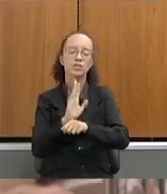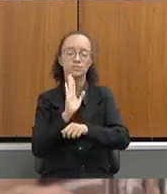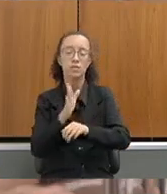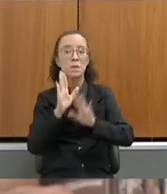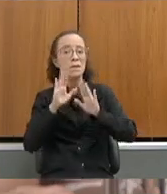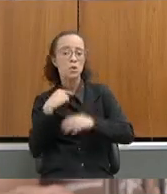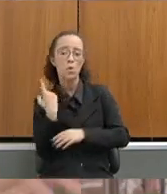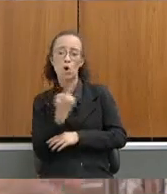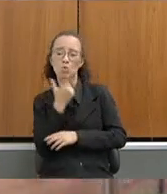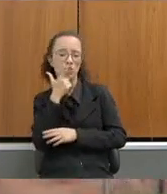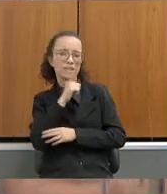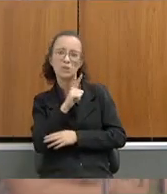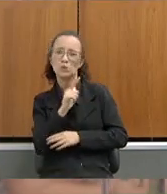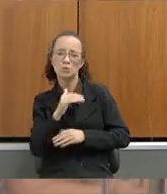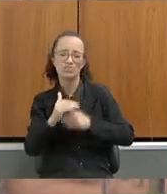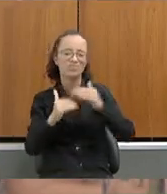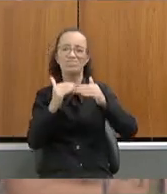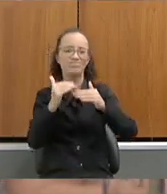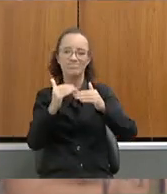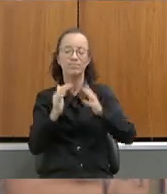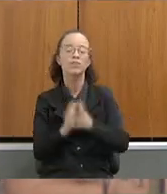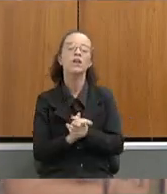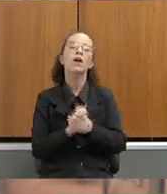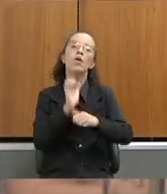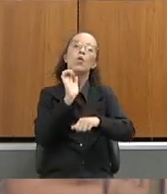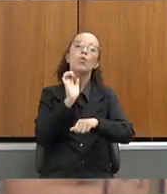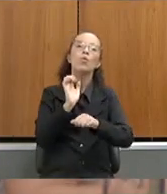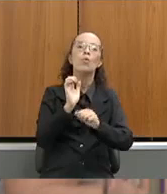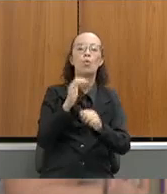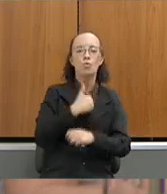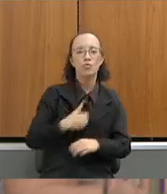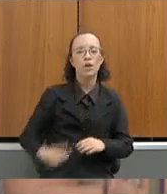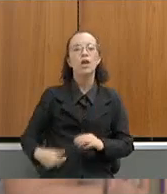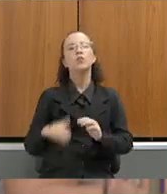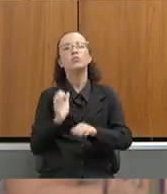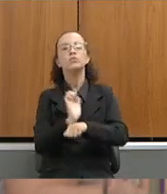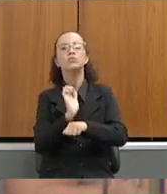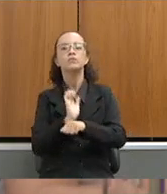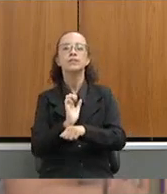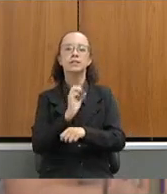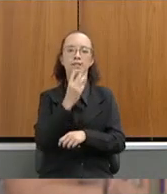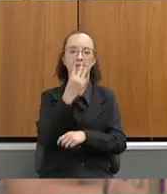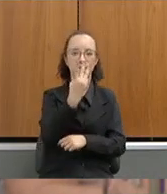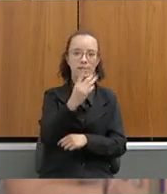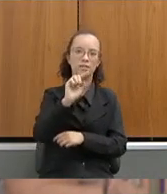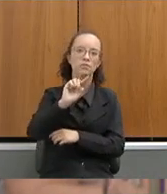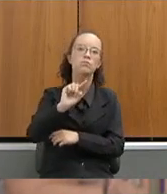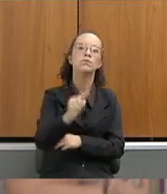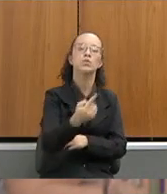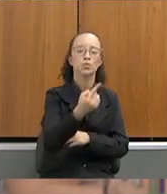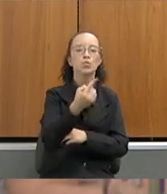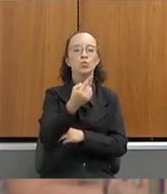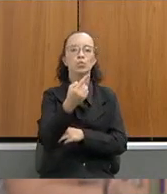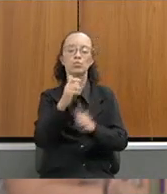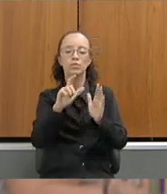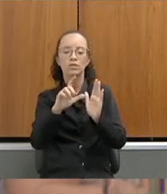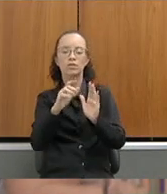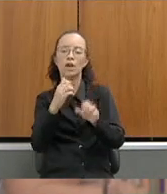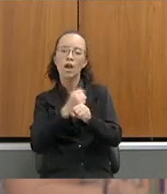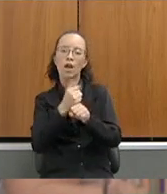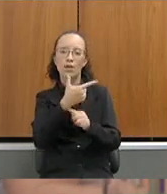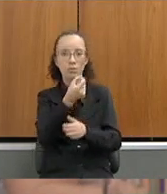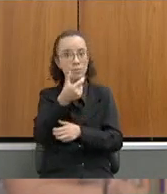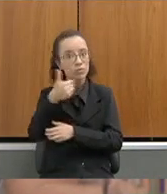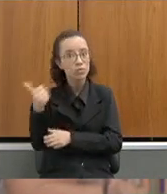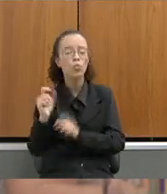não conseguimos avançar. O governo do Estado apresentou um projeto de lei 3.399, de 2021, que prevê